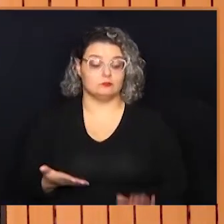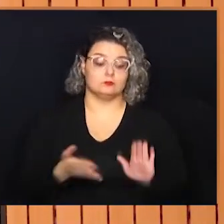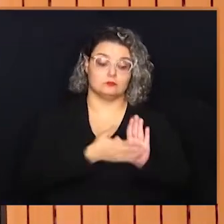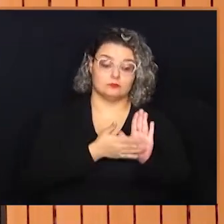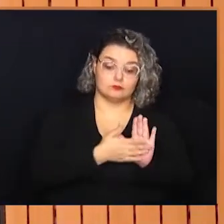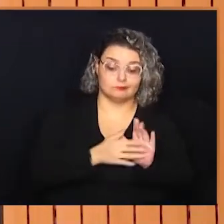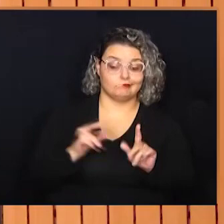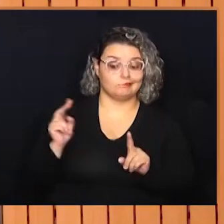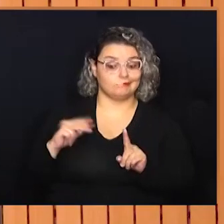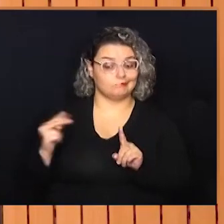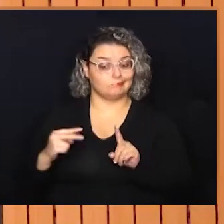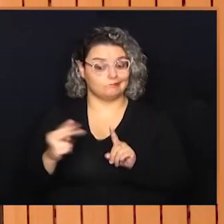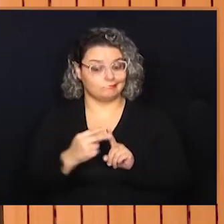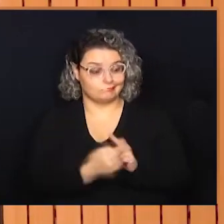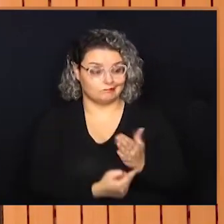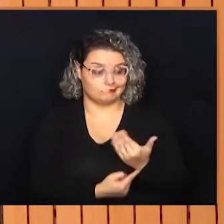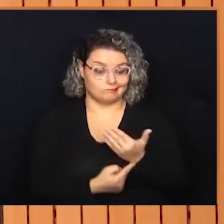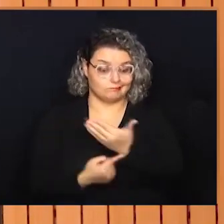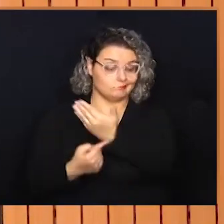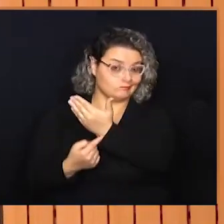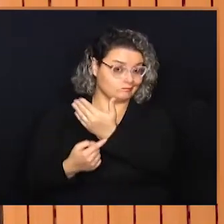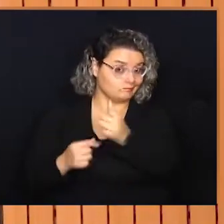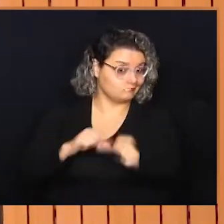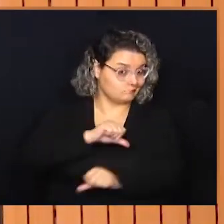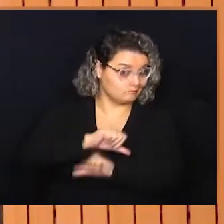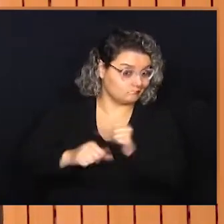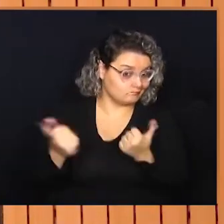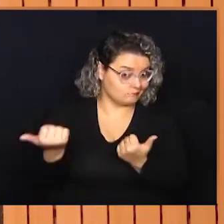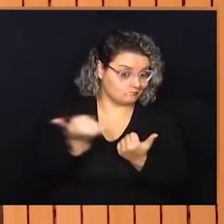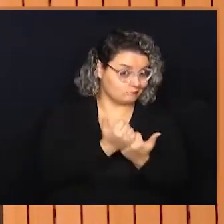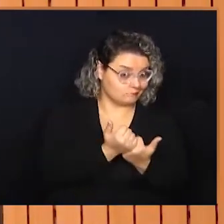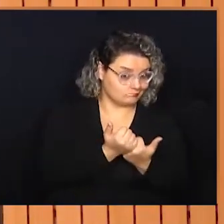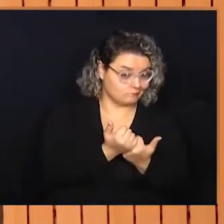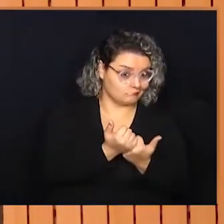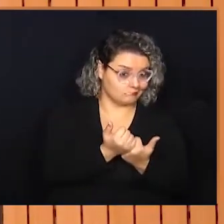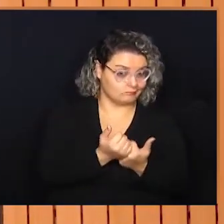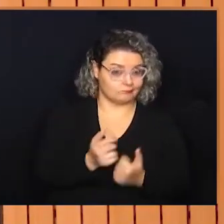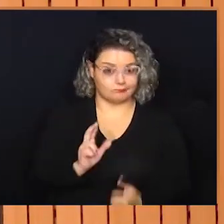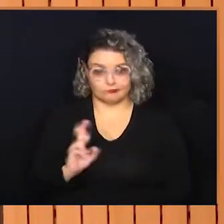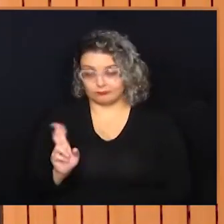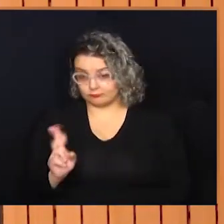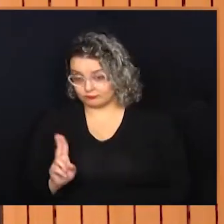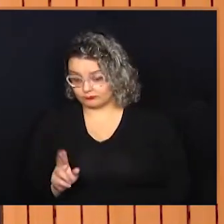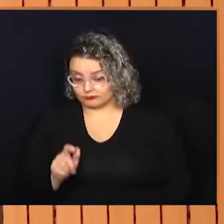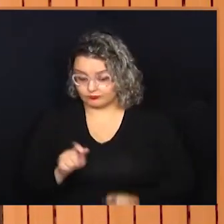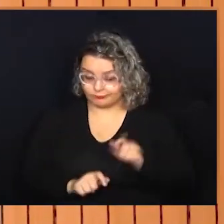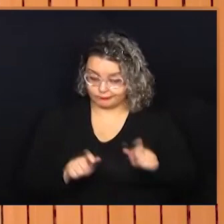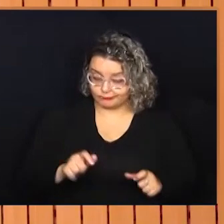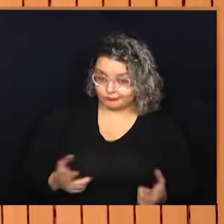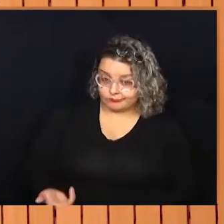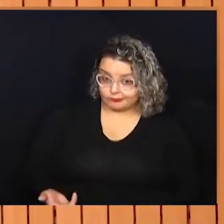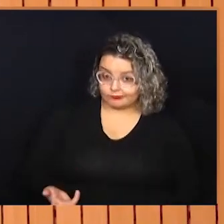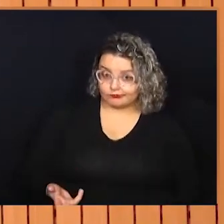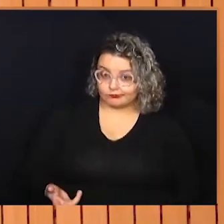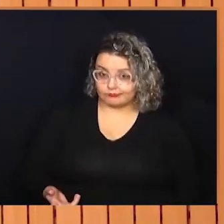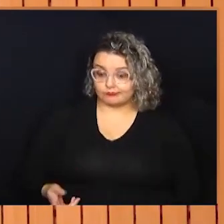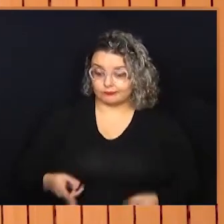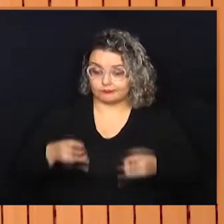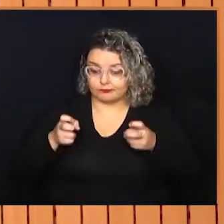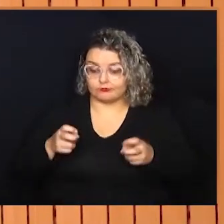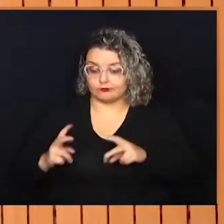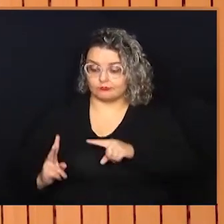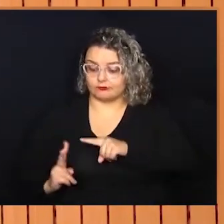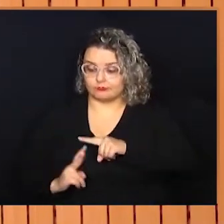do olhar, de rotulação de nome a pessoas a partir de